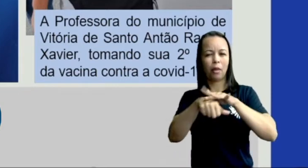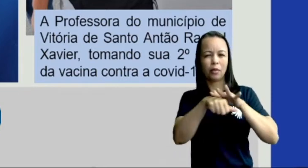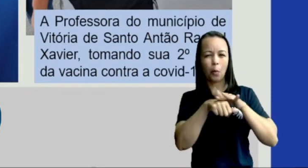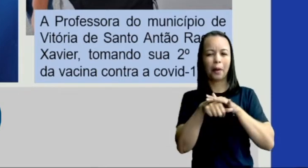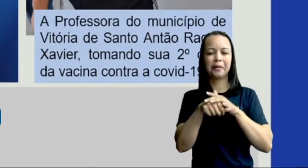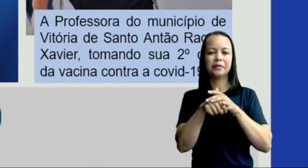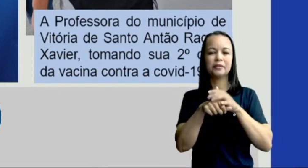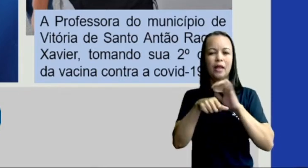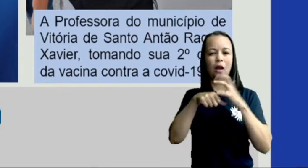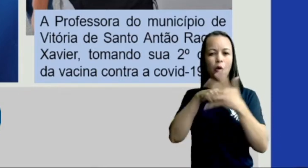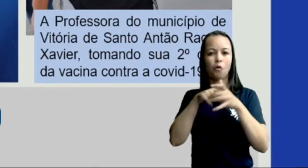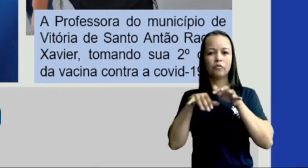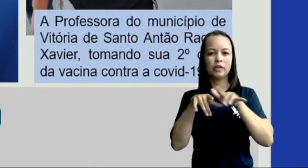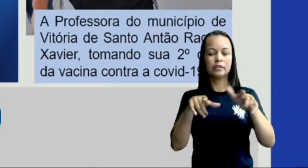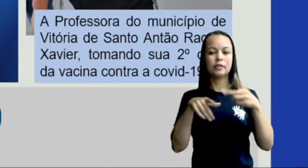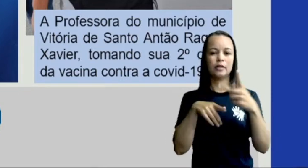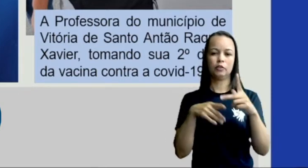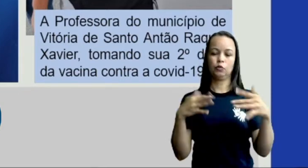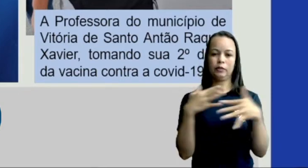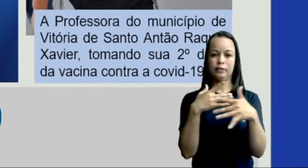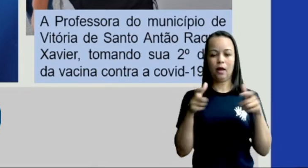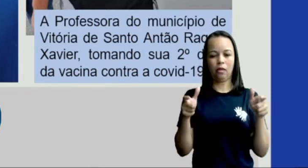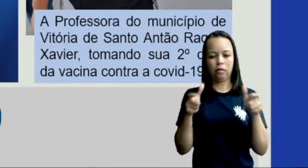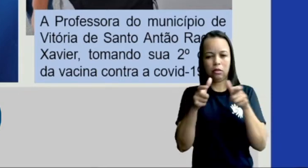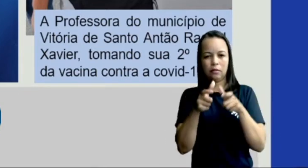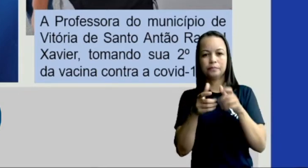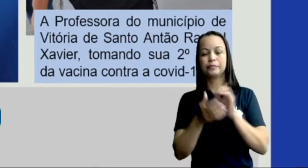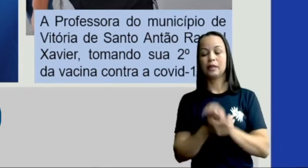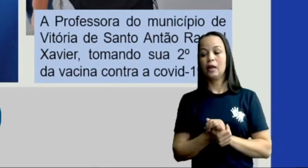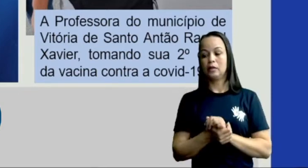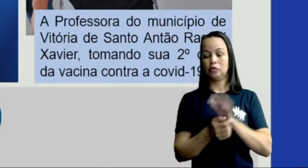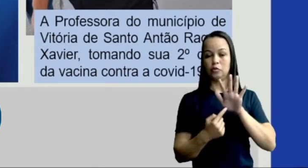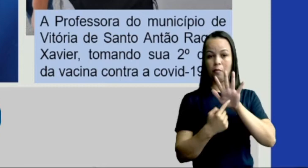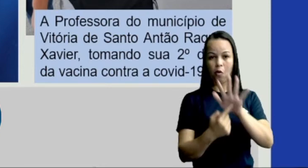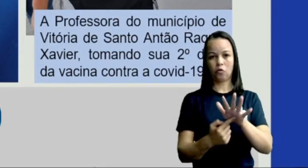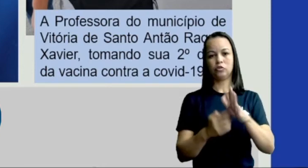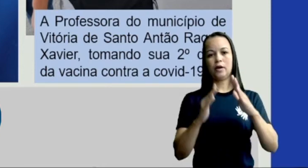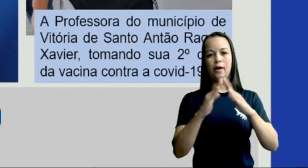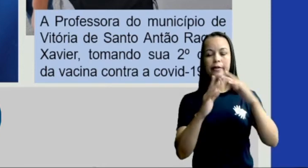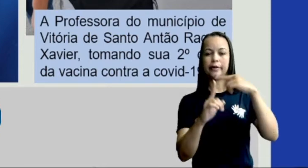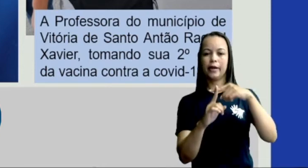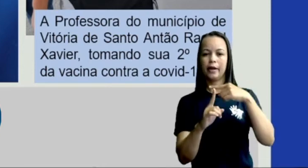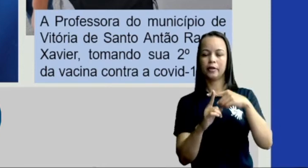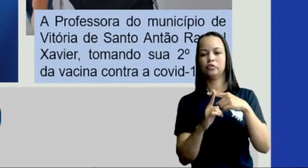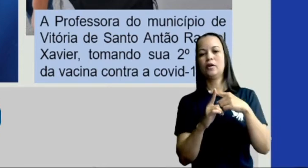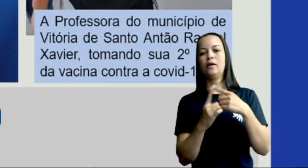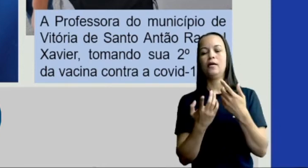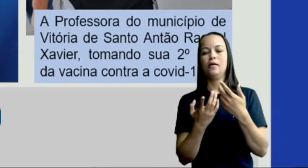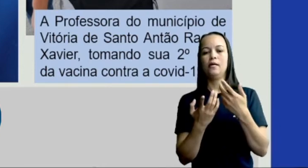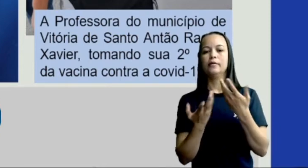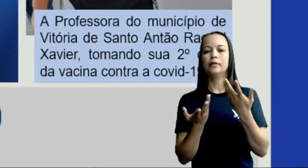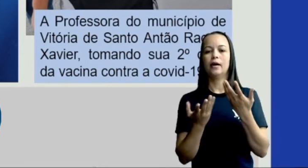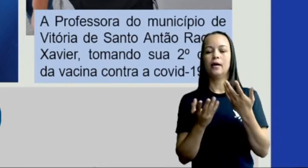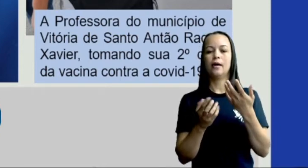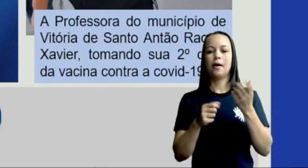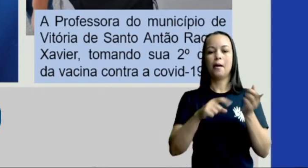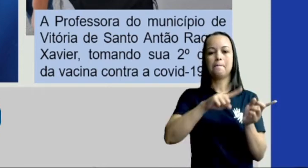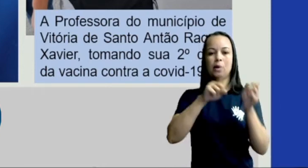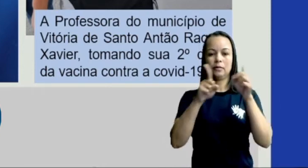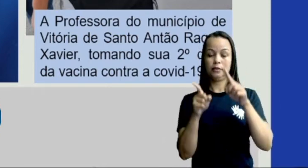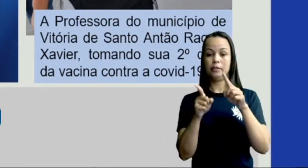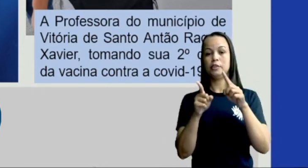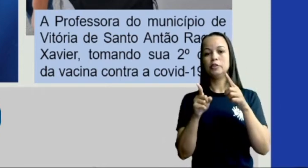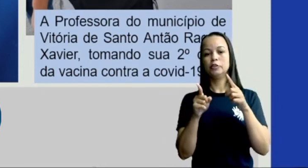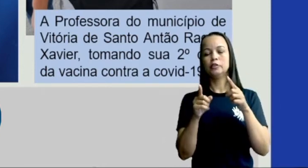A gente trouxe aqui a igreja a matriz de Santo Antão, celebrando a missa após ter